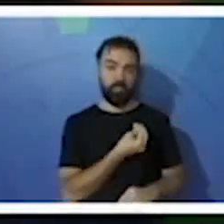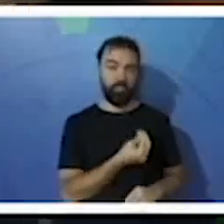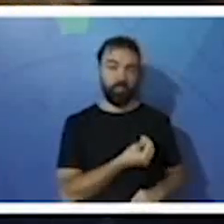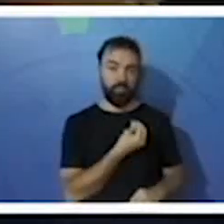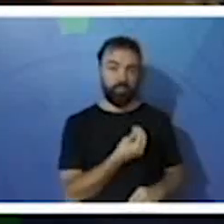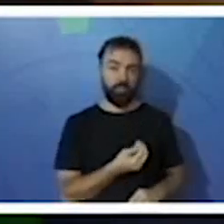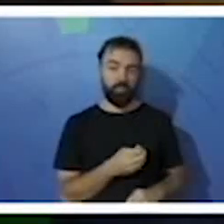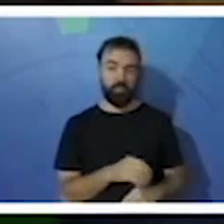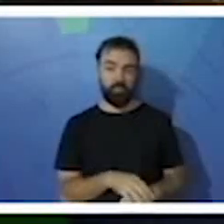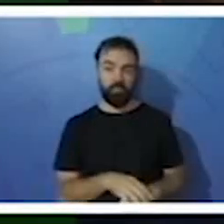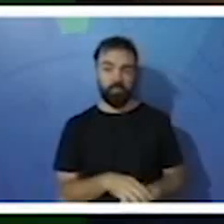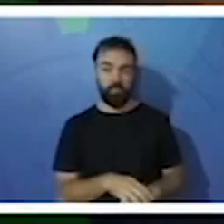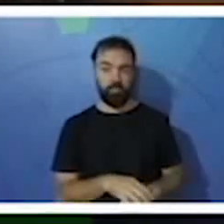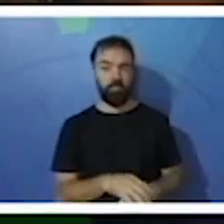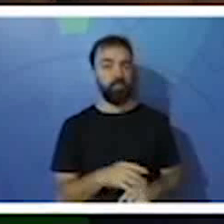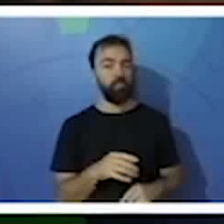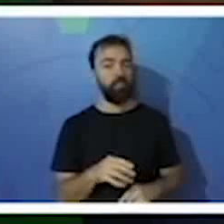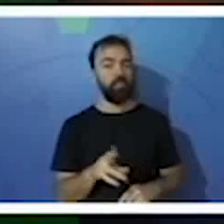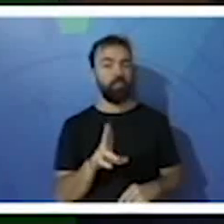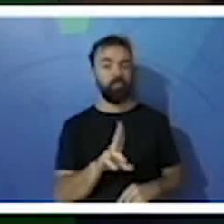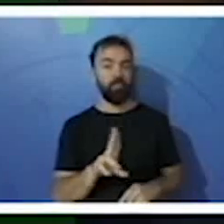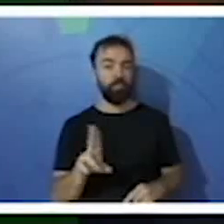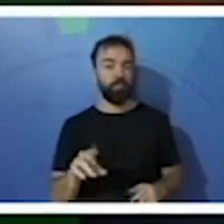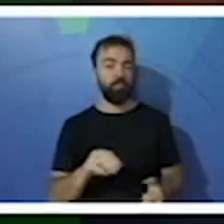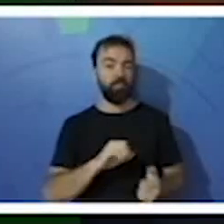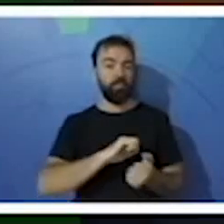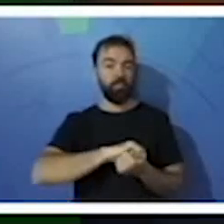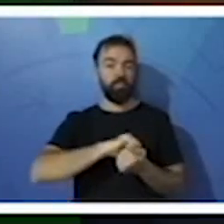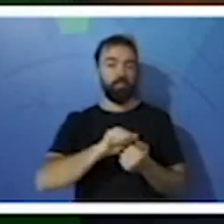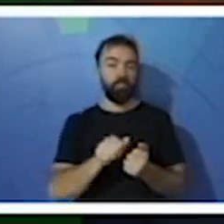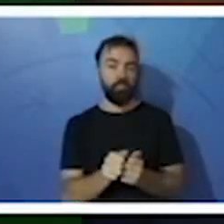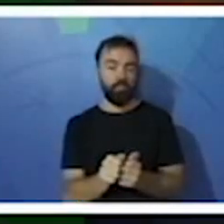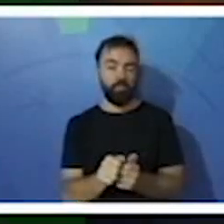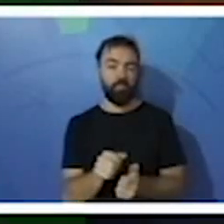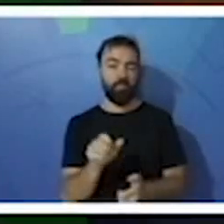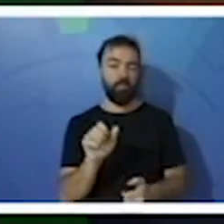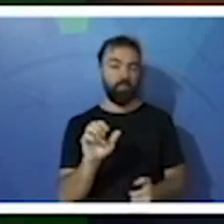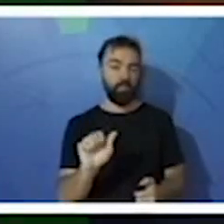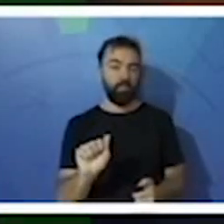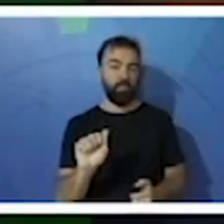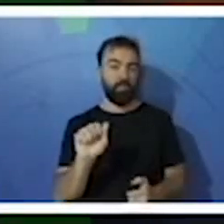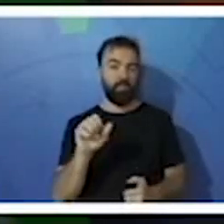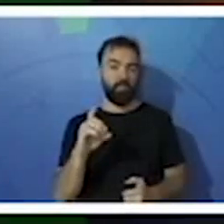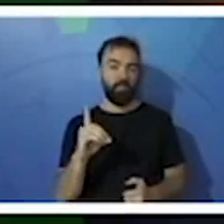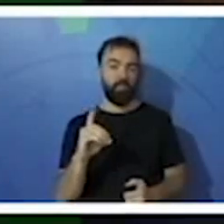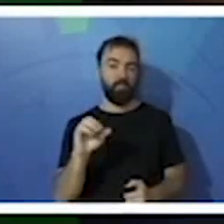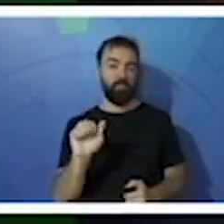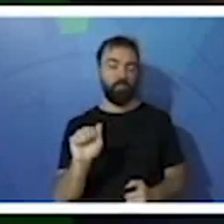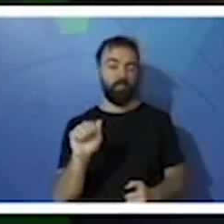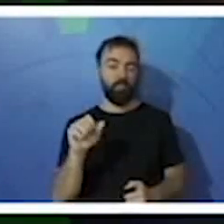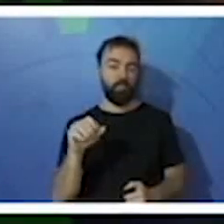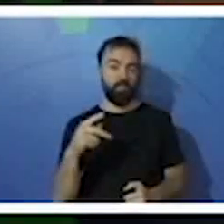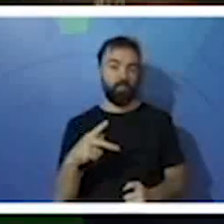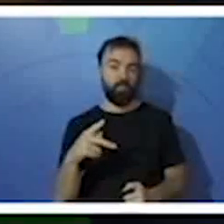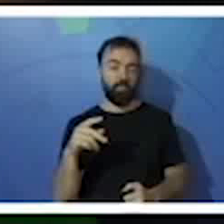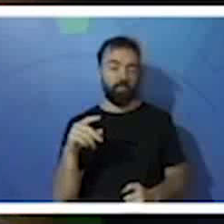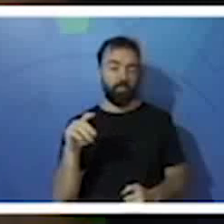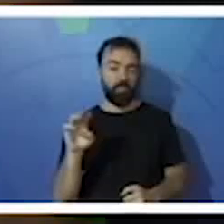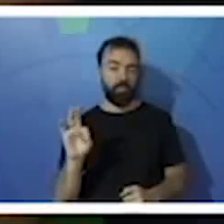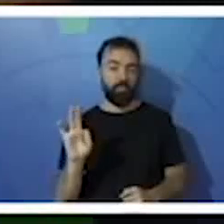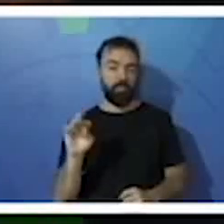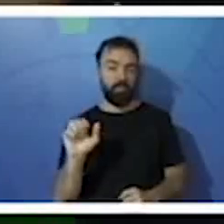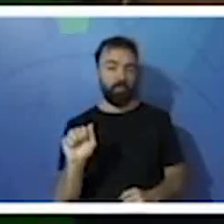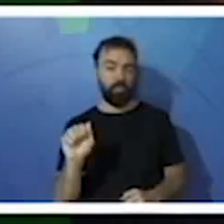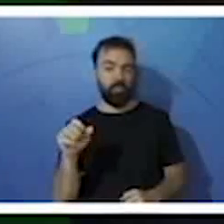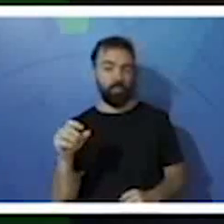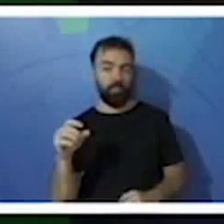dizemos que ele está adaptado para aquele ambiente, tá? Ele consegue viver naquele